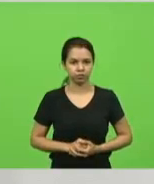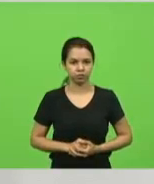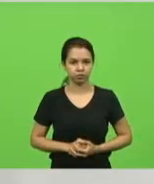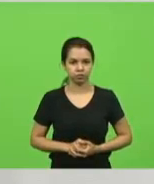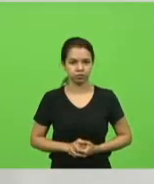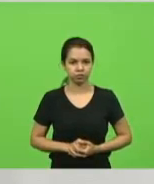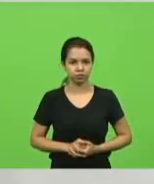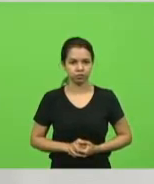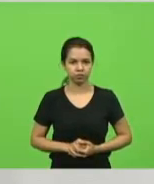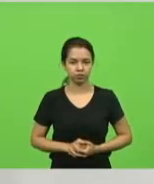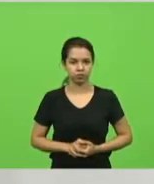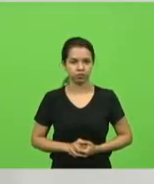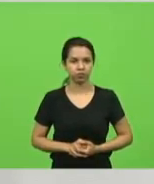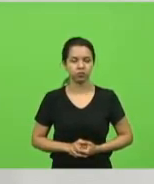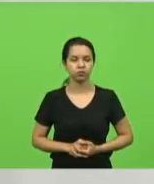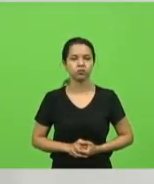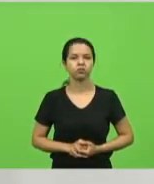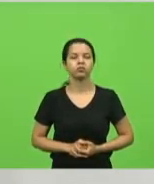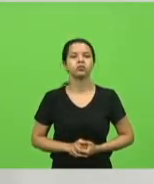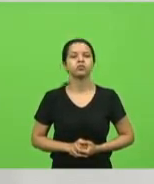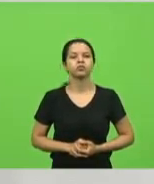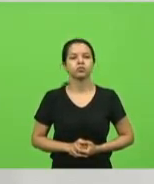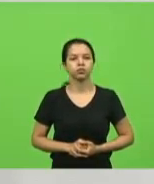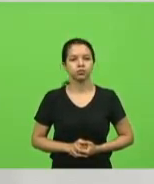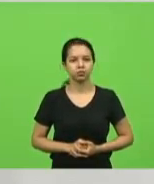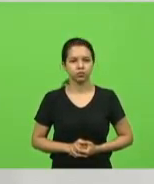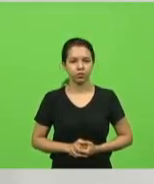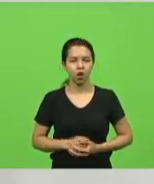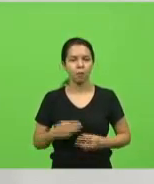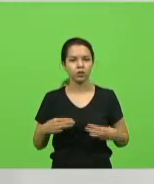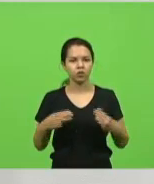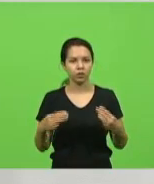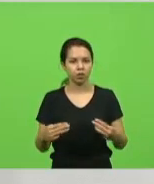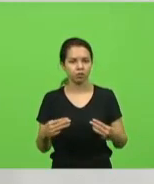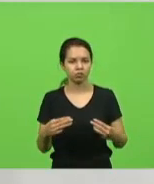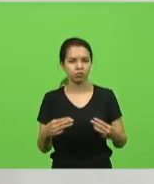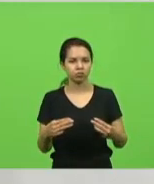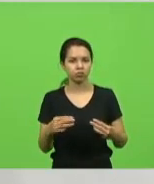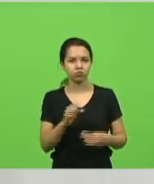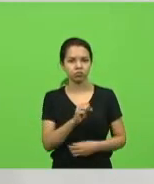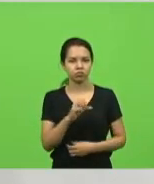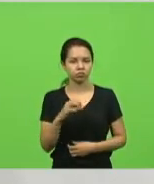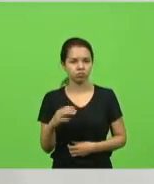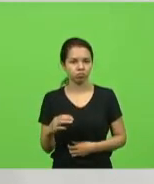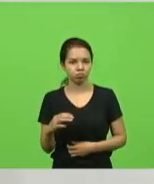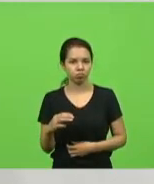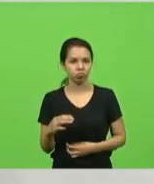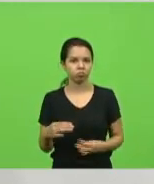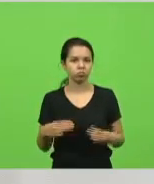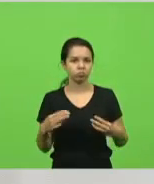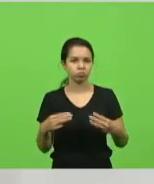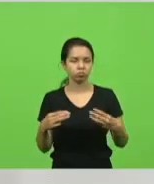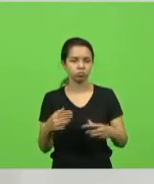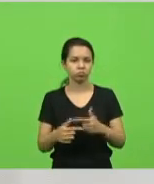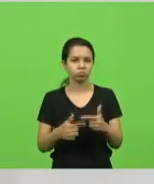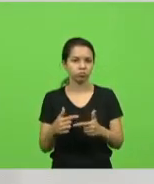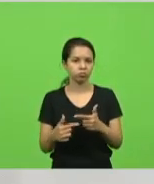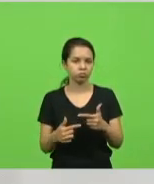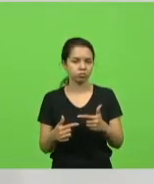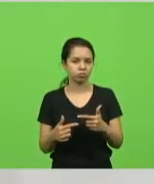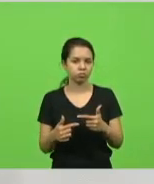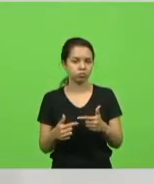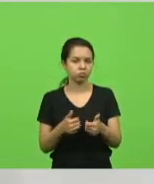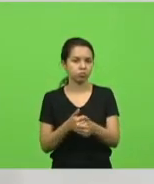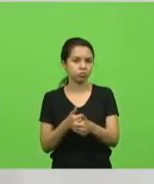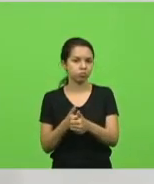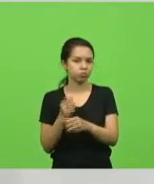Pararampana, Casa da Agronômica, Ministério Público de Santa Catarina, Ministério Público Federal, Ministério Público do Trabalho, Tribunal de Contas, Tribunal de Defensoria